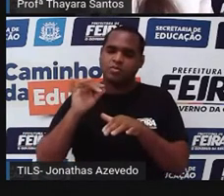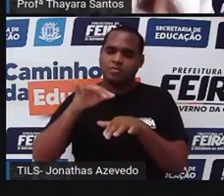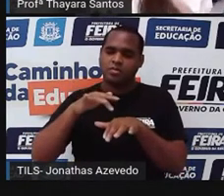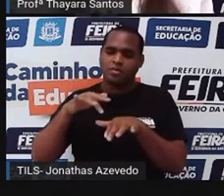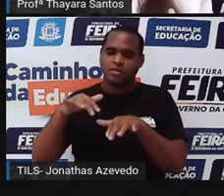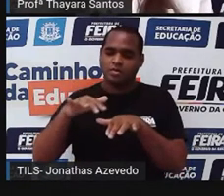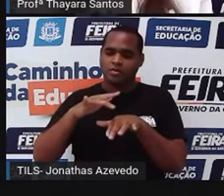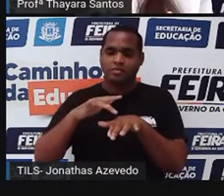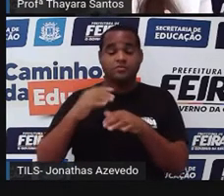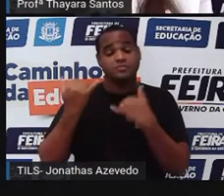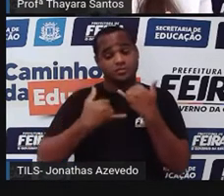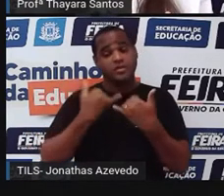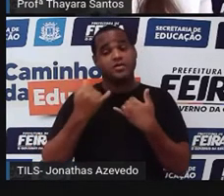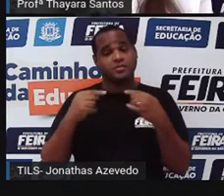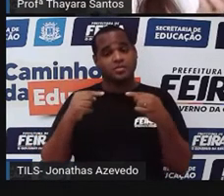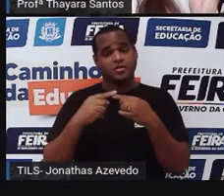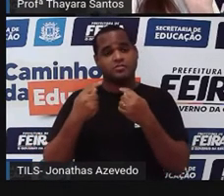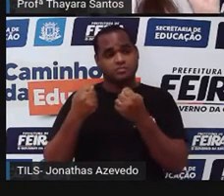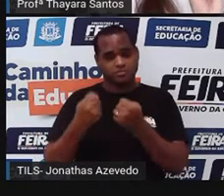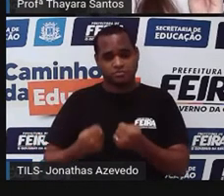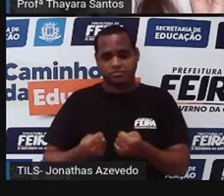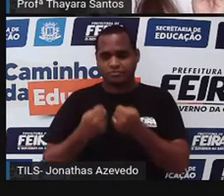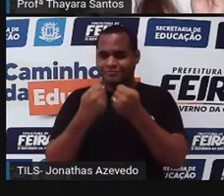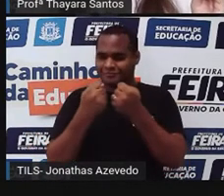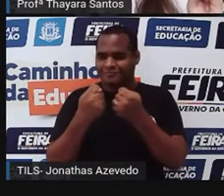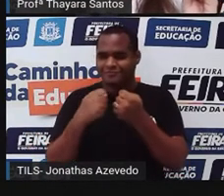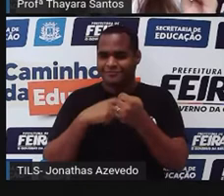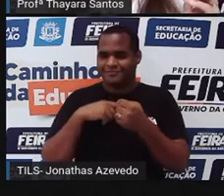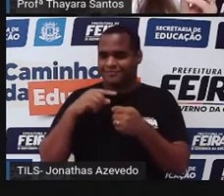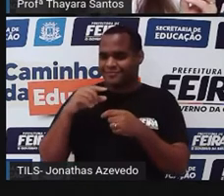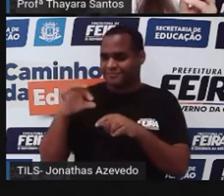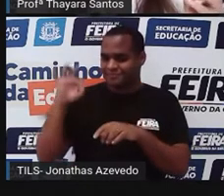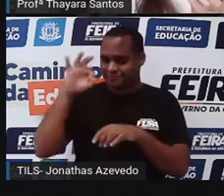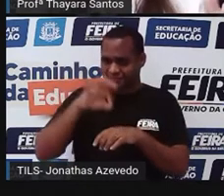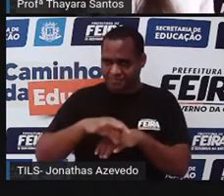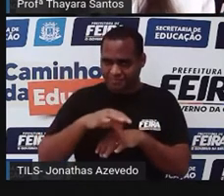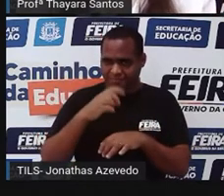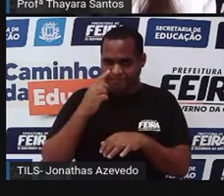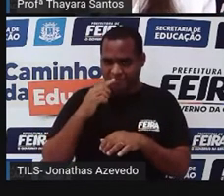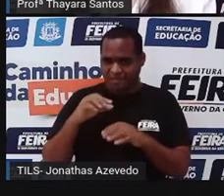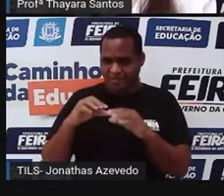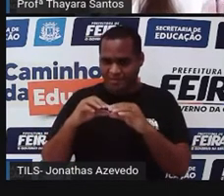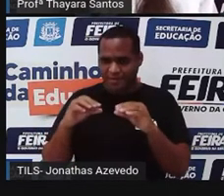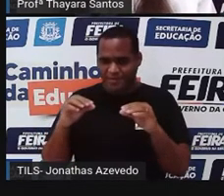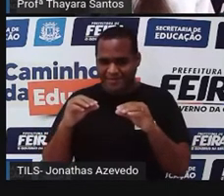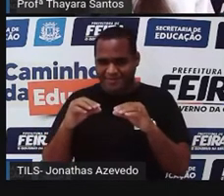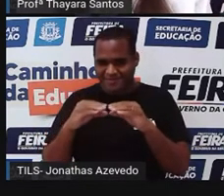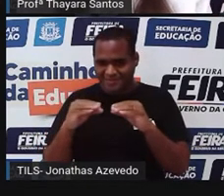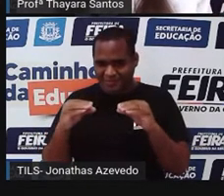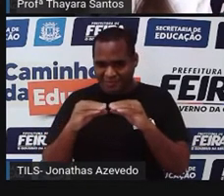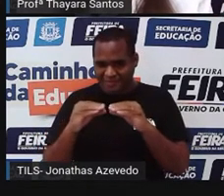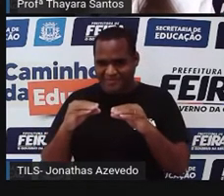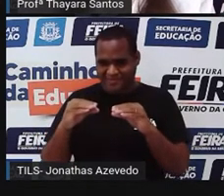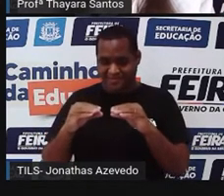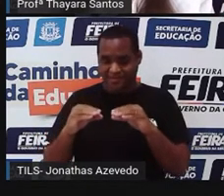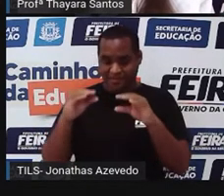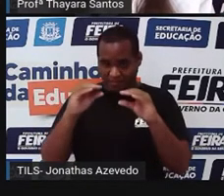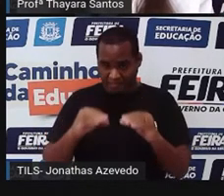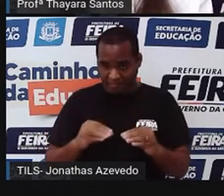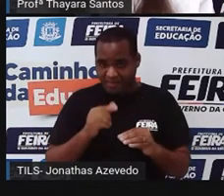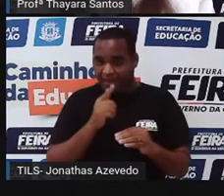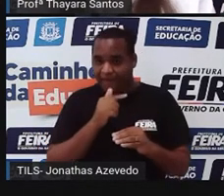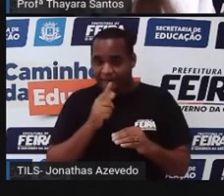brincadeira tem tudo a ver com densidade. Se eu pegar um pedaço de isopor, jogar na água, ele vai afundar ou ele vai boiar? E aí?